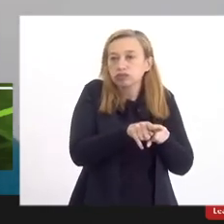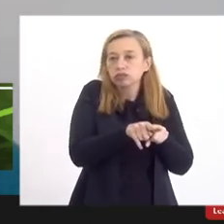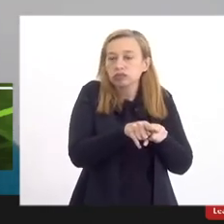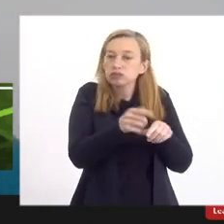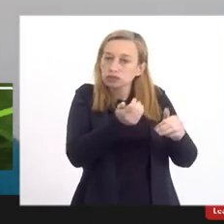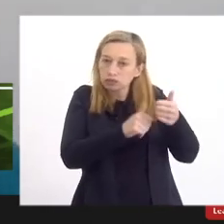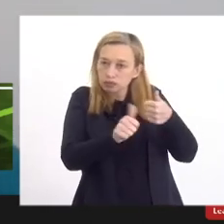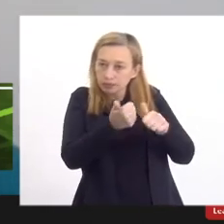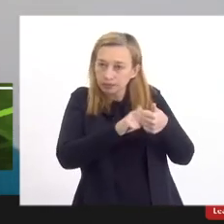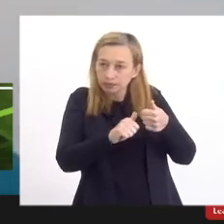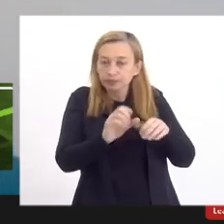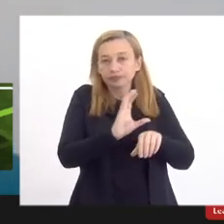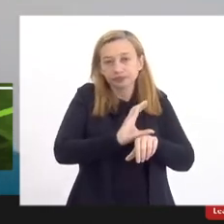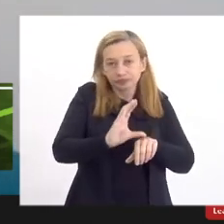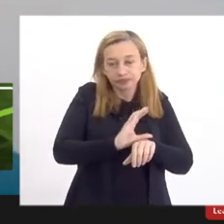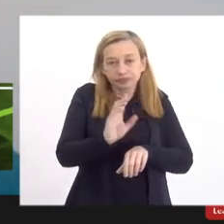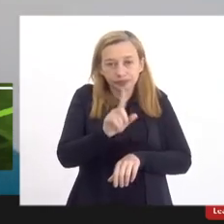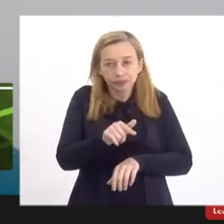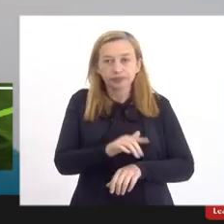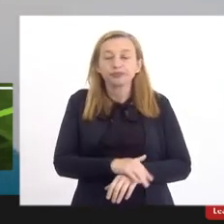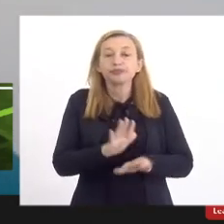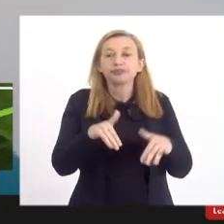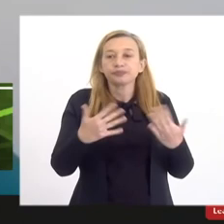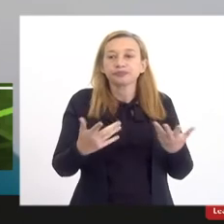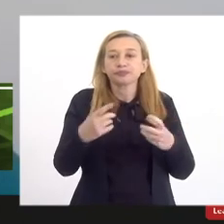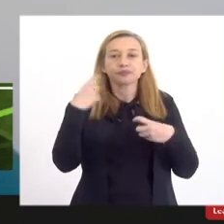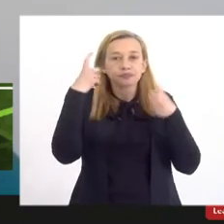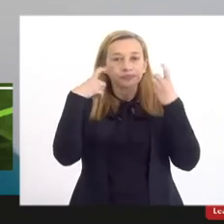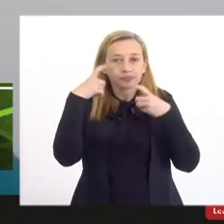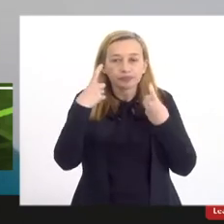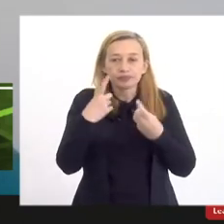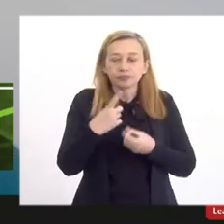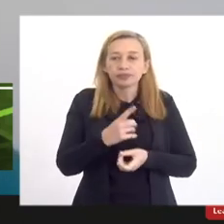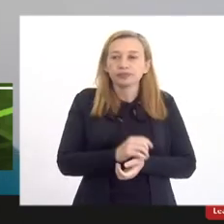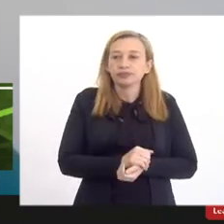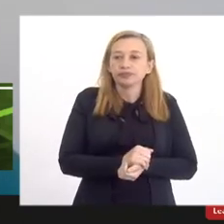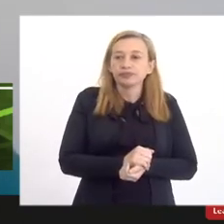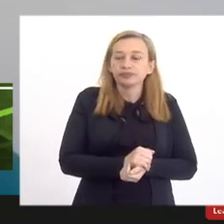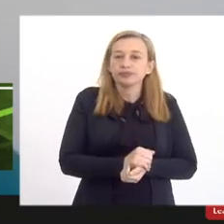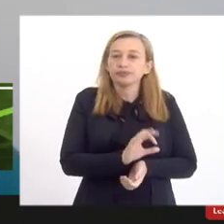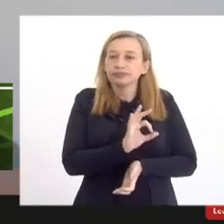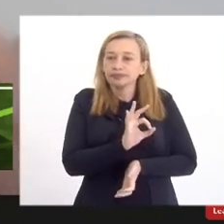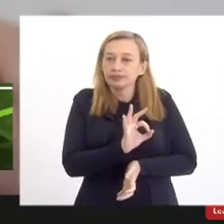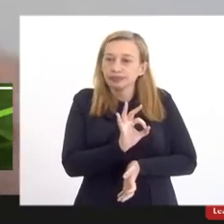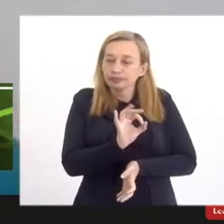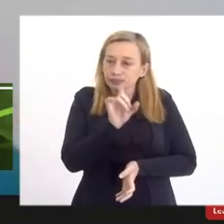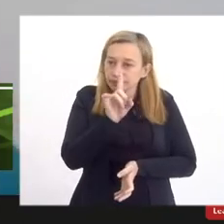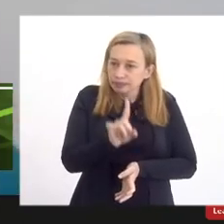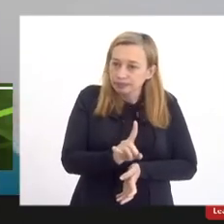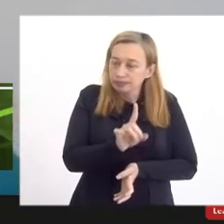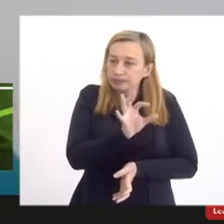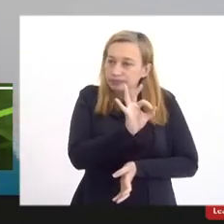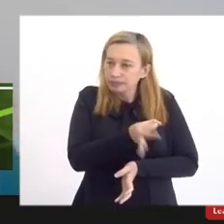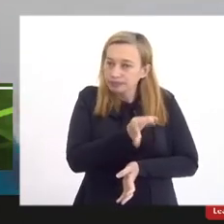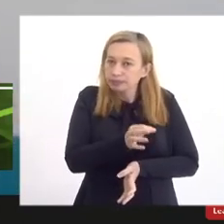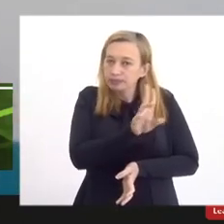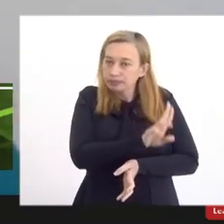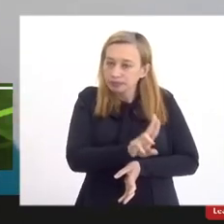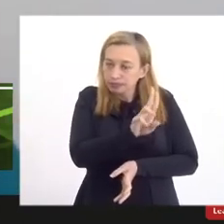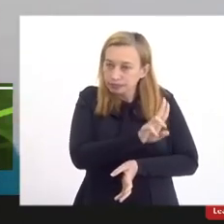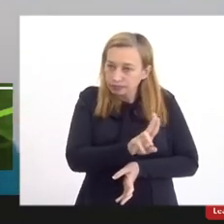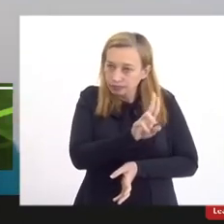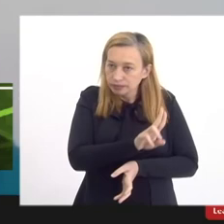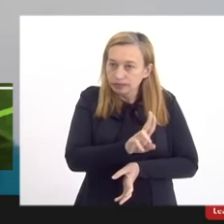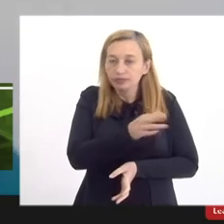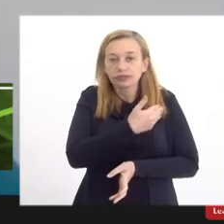avaliação dos cursos então uma preocupação é com a efetiva garantia de uma universidade pública na